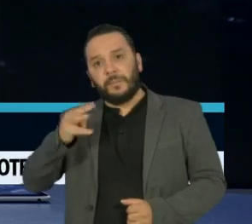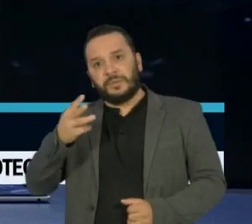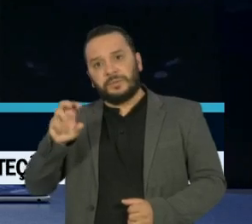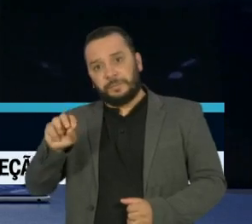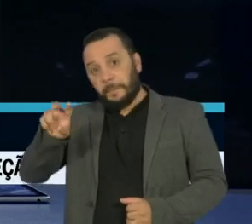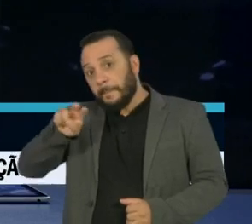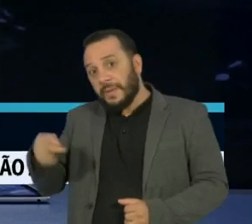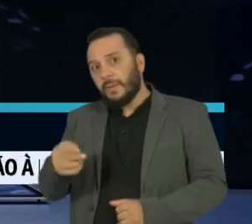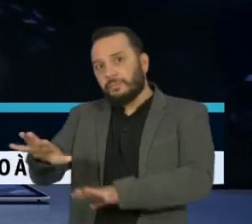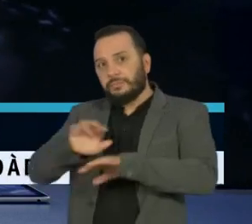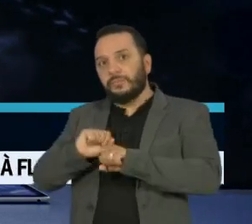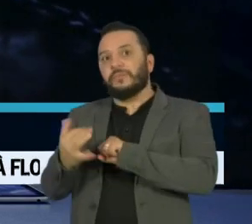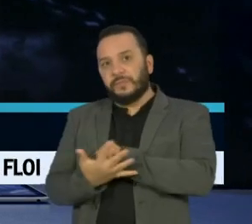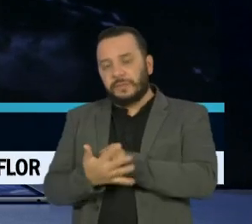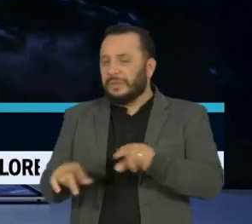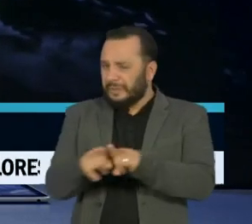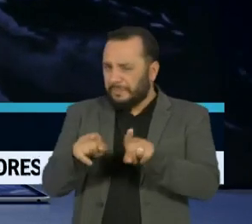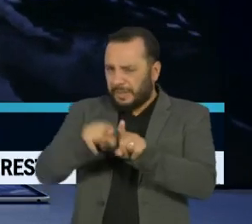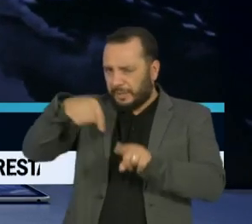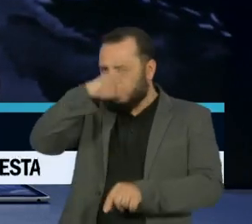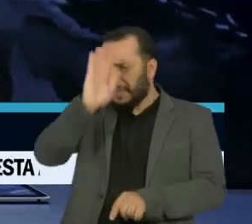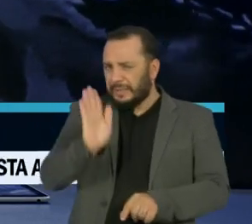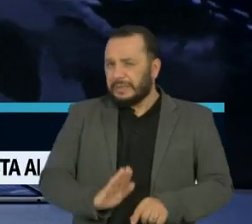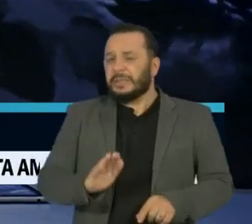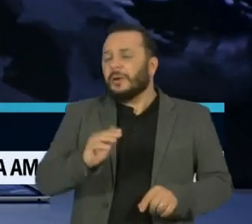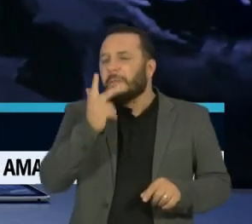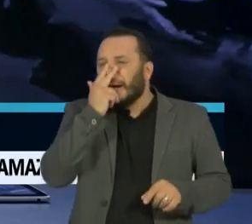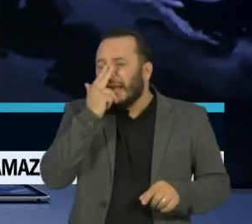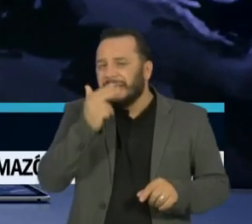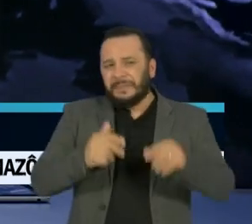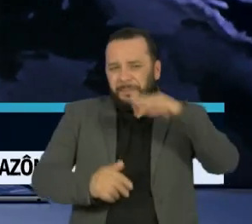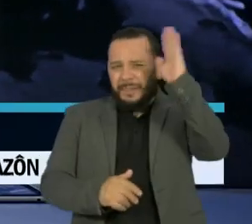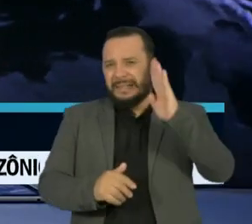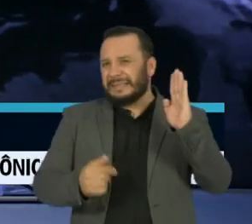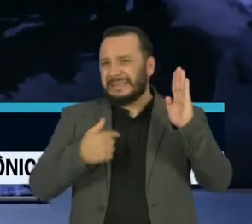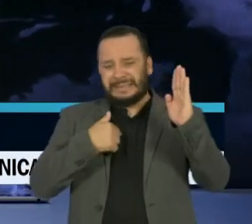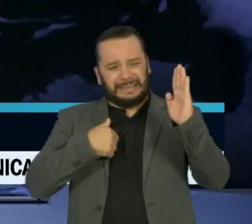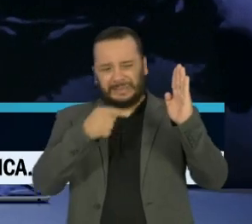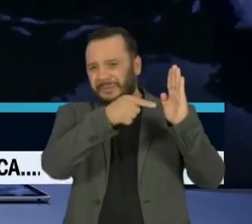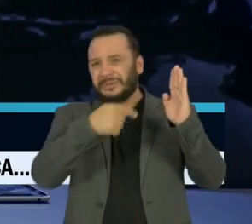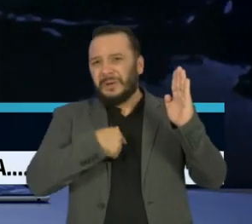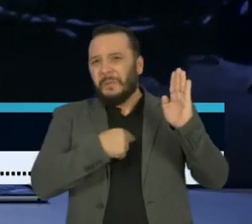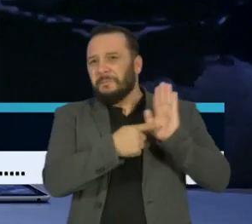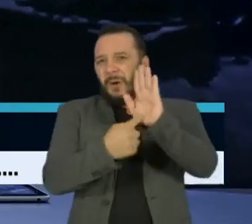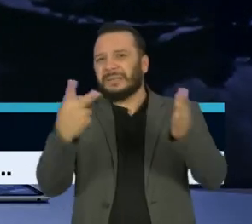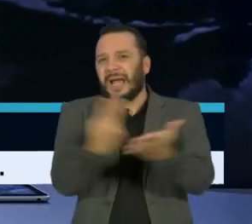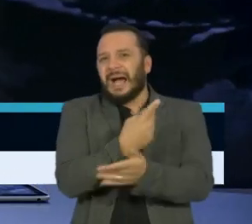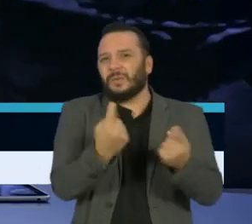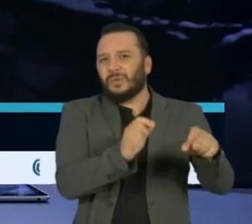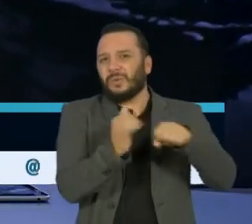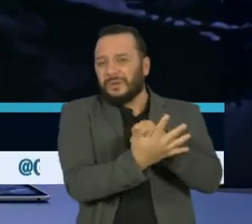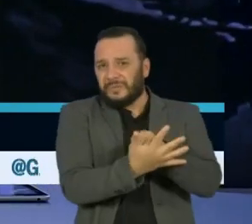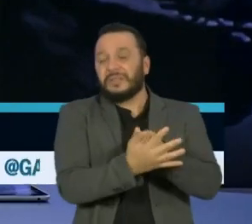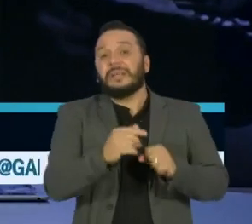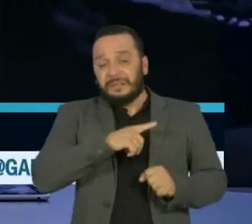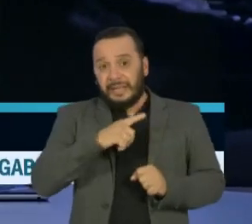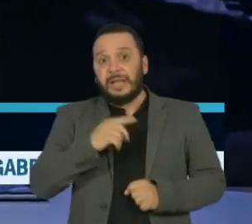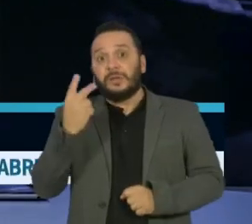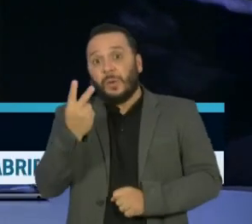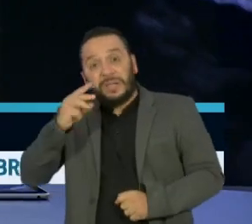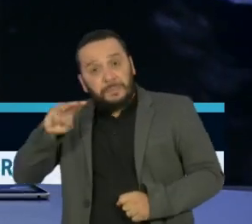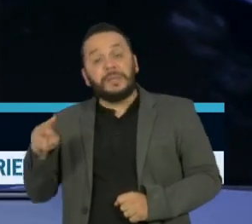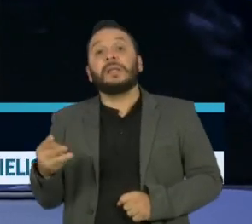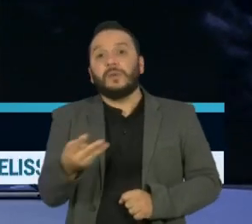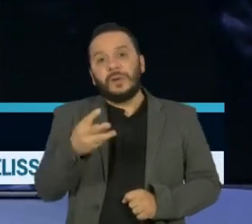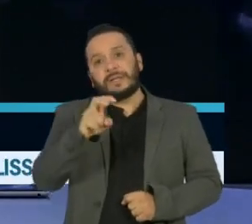O presidente Donald Trump citou o Brasil como o mau exemplo de combate ao coronavírus e disse que seriam 2,5 milhões de americanos mortos